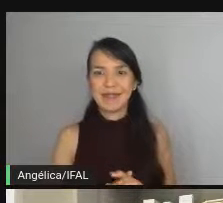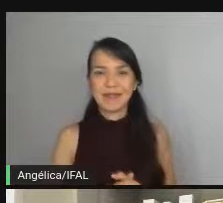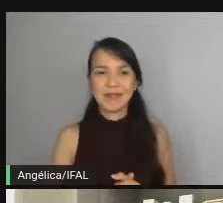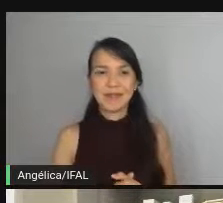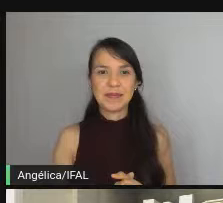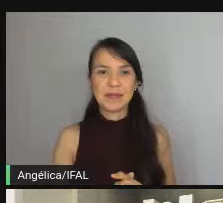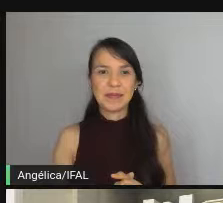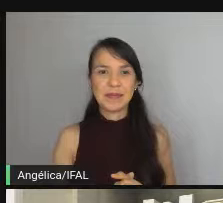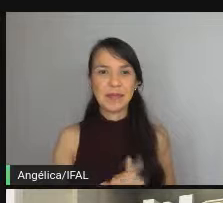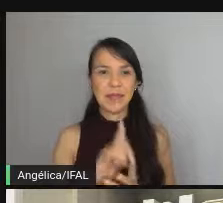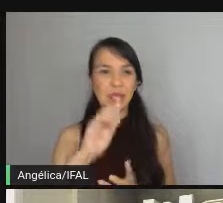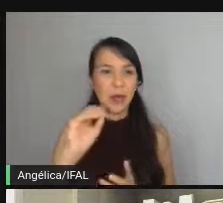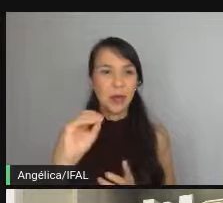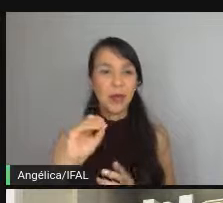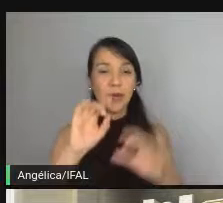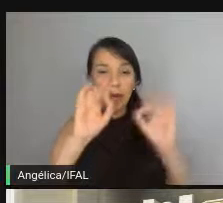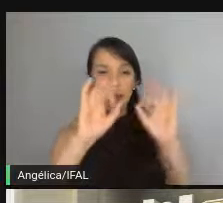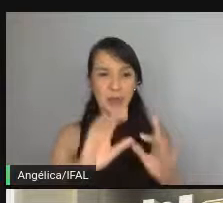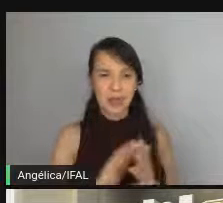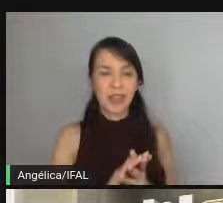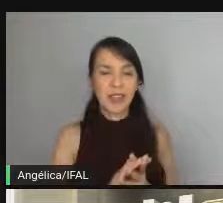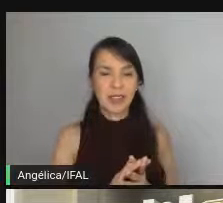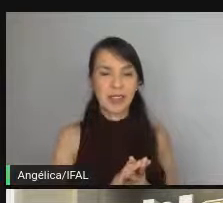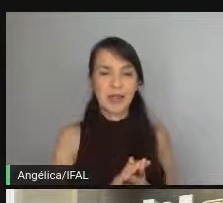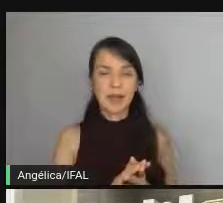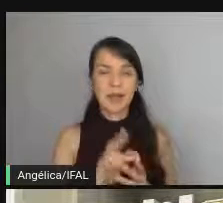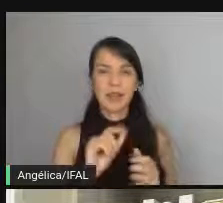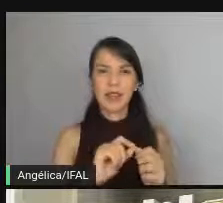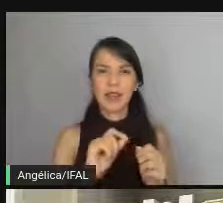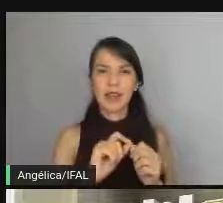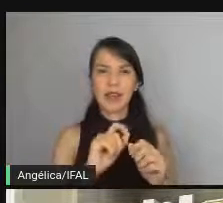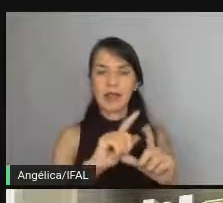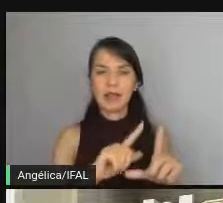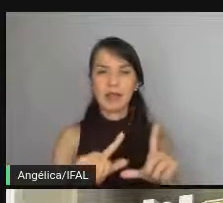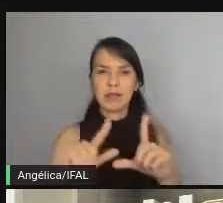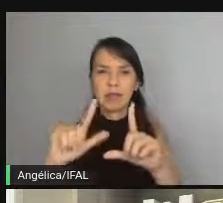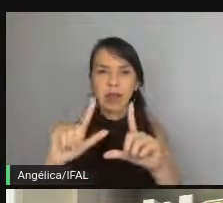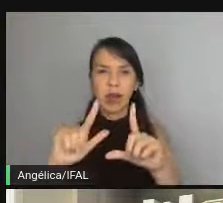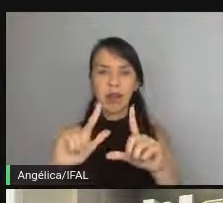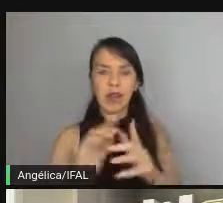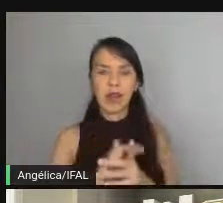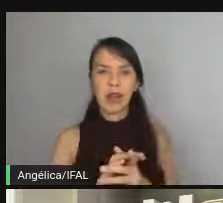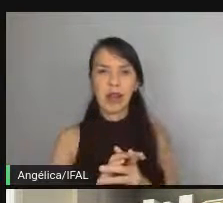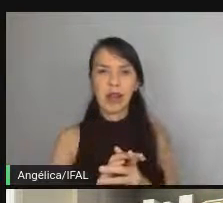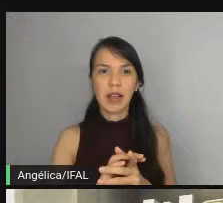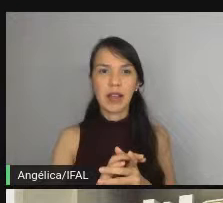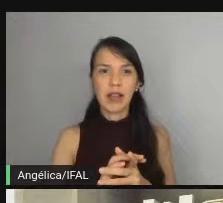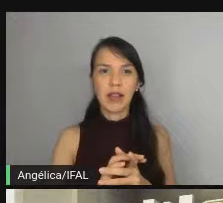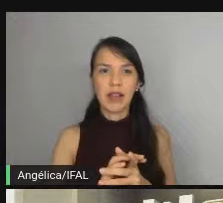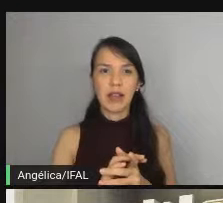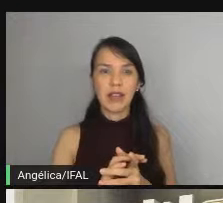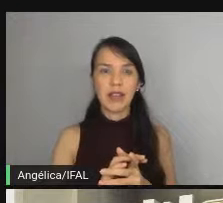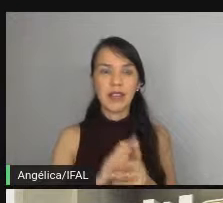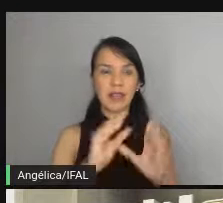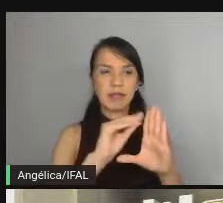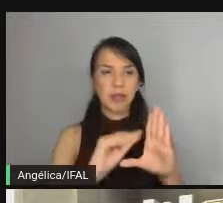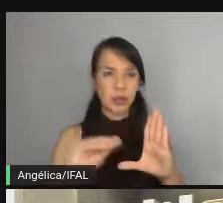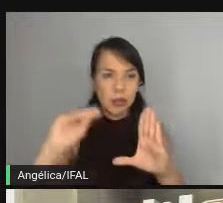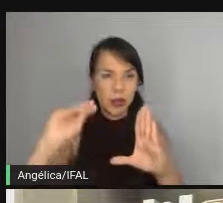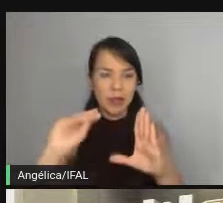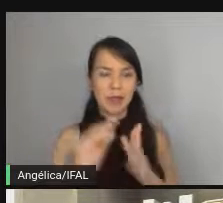em gol com a especificação. Deixa eu só passar o spec aqui para você, deixa eu fazer um esporte aqui,